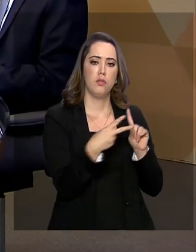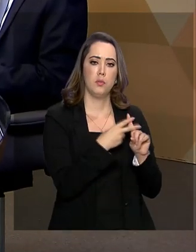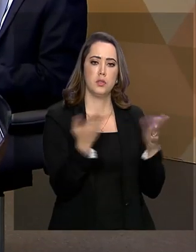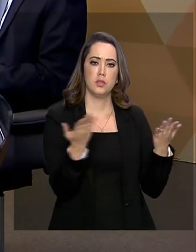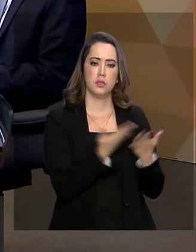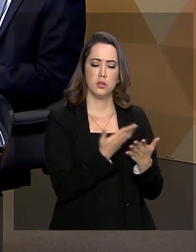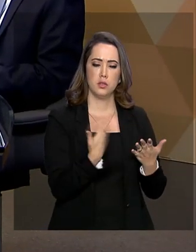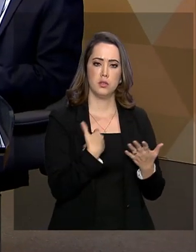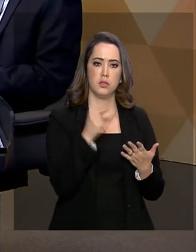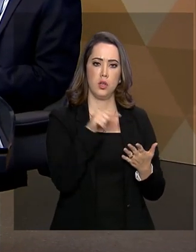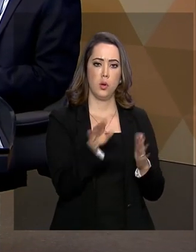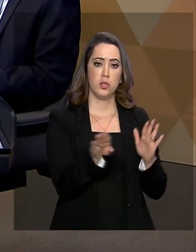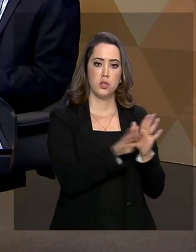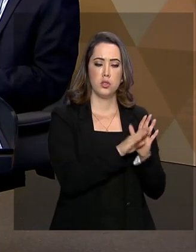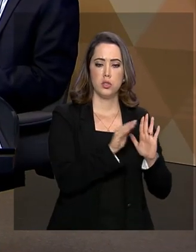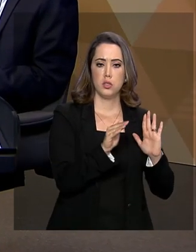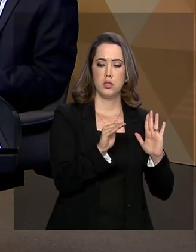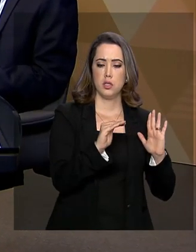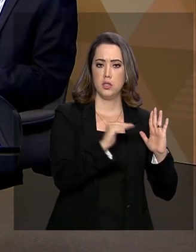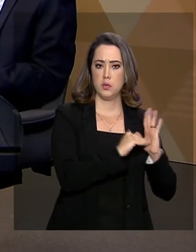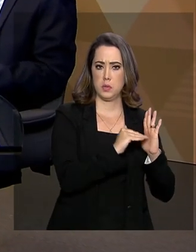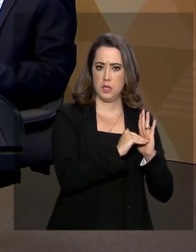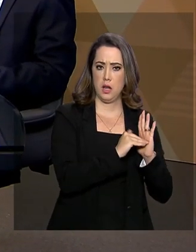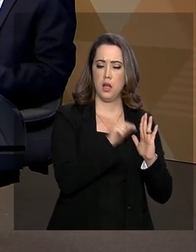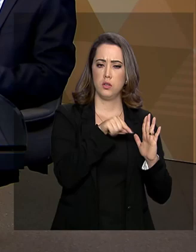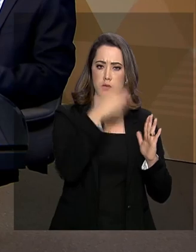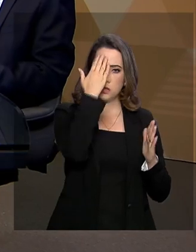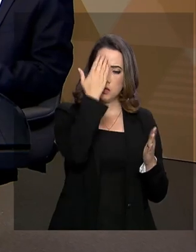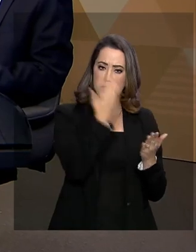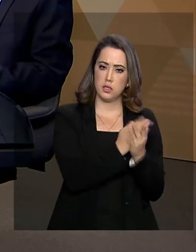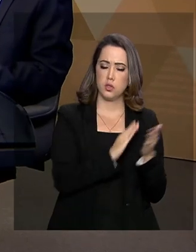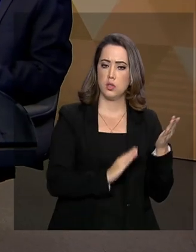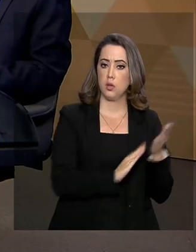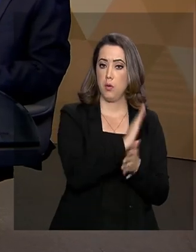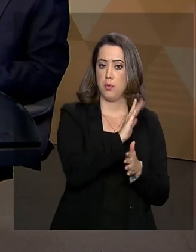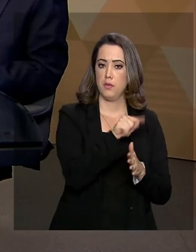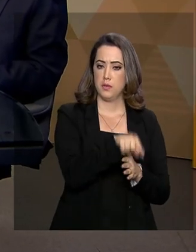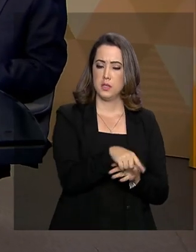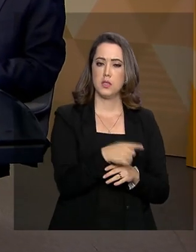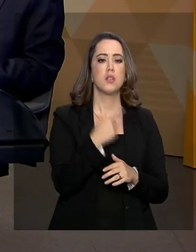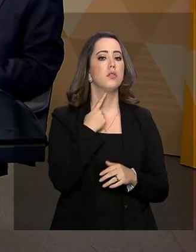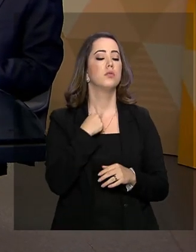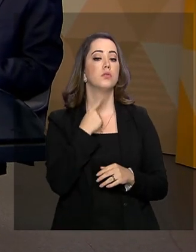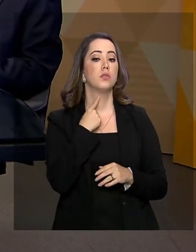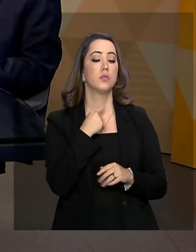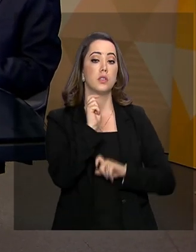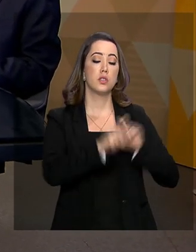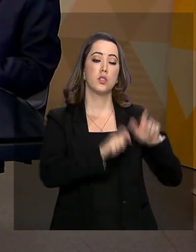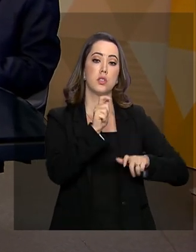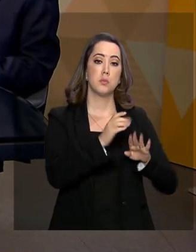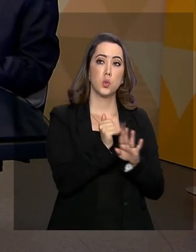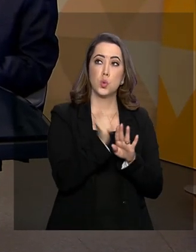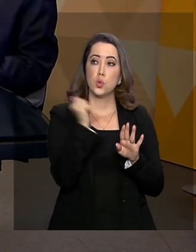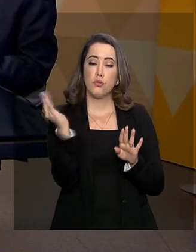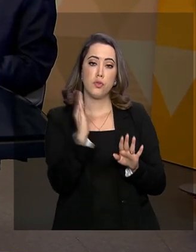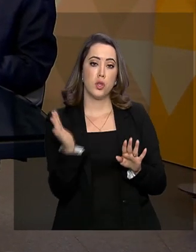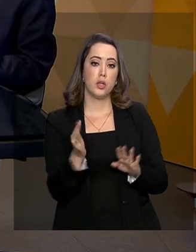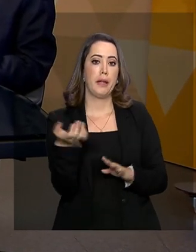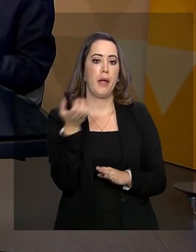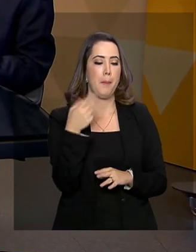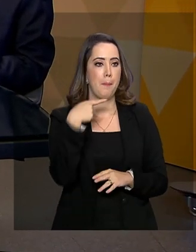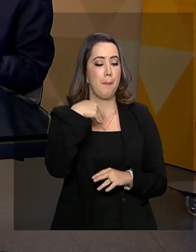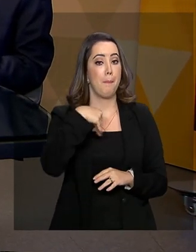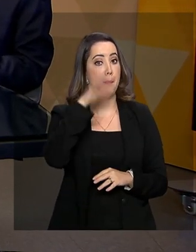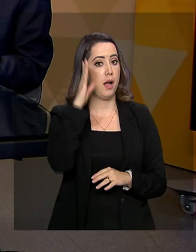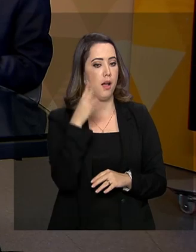Integração Externo, deve aumentar ainda mais